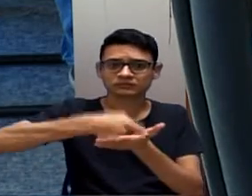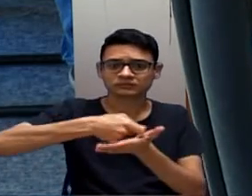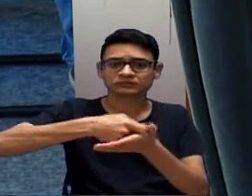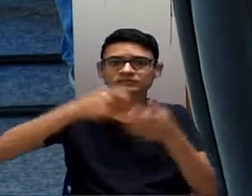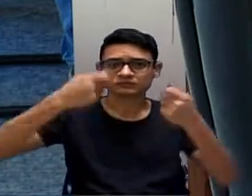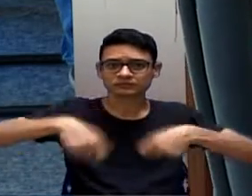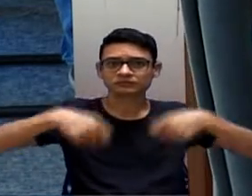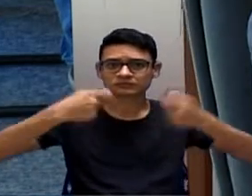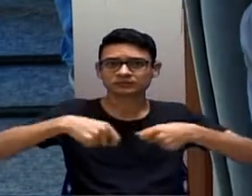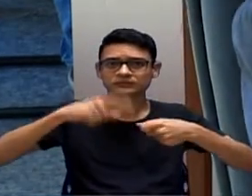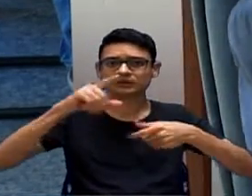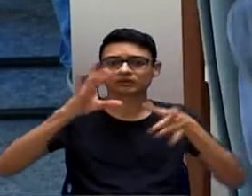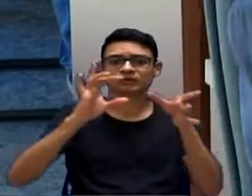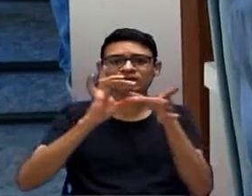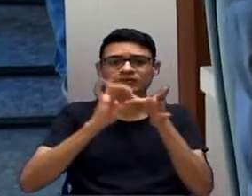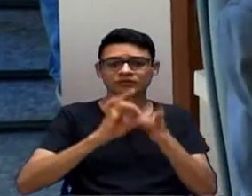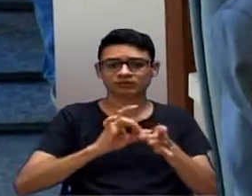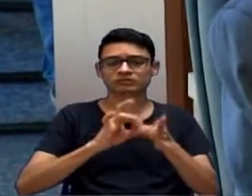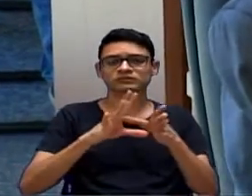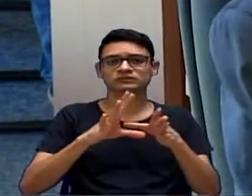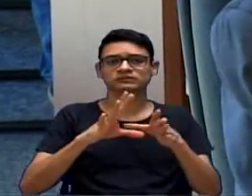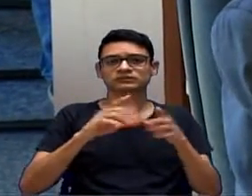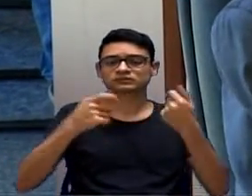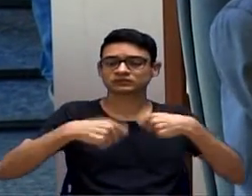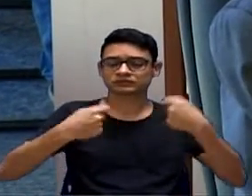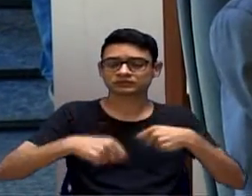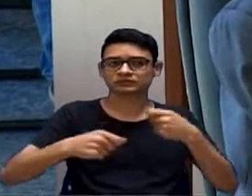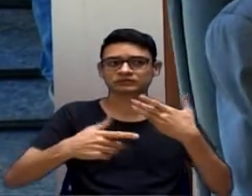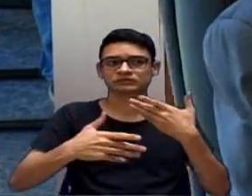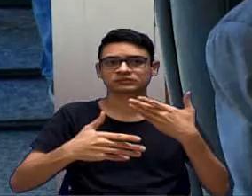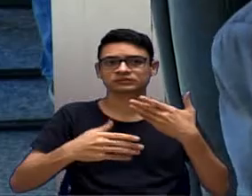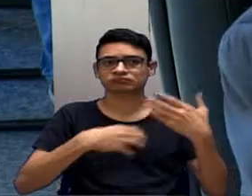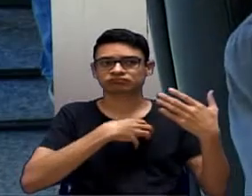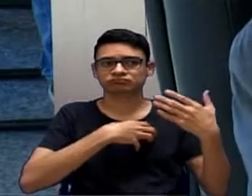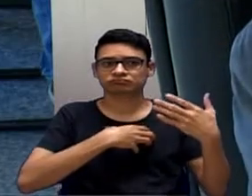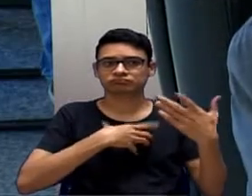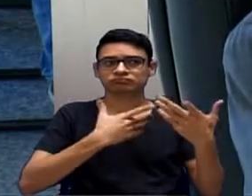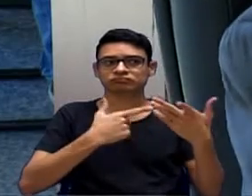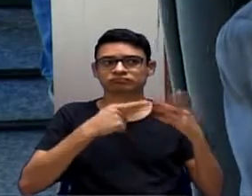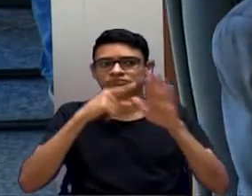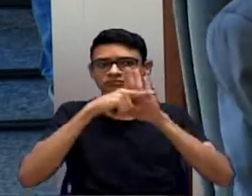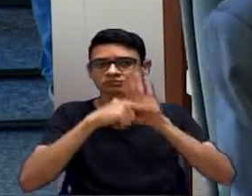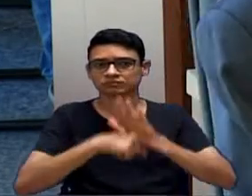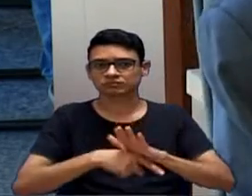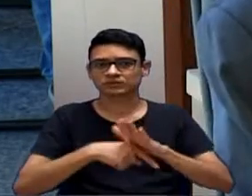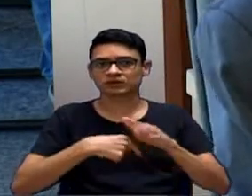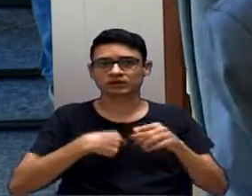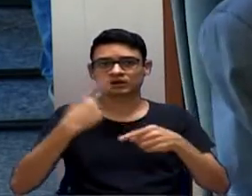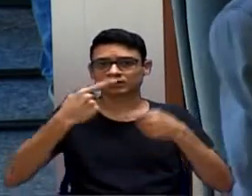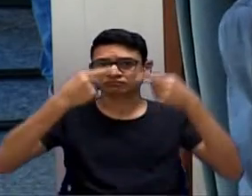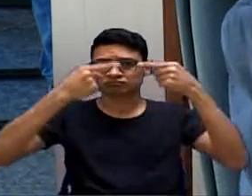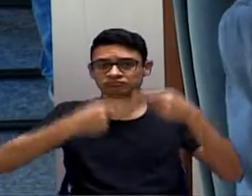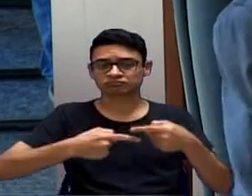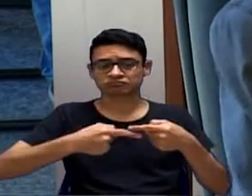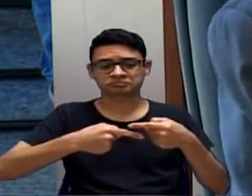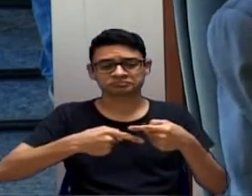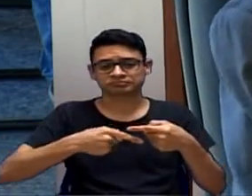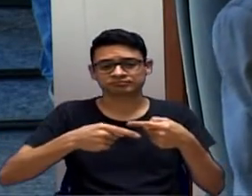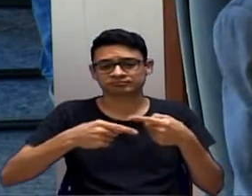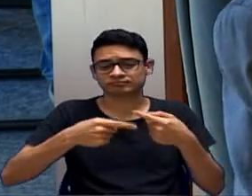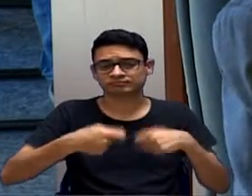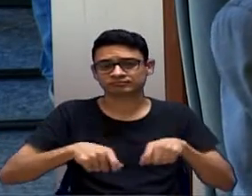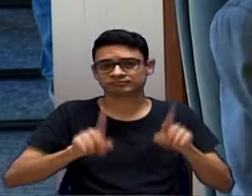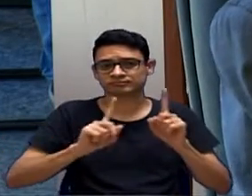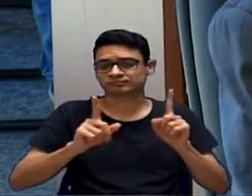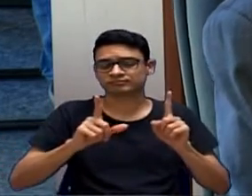de acordo de conduta, tem que ter uma análise por parte da nossa consultoria jurídica, não tem nem o que discutir com relação a isso, vereador.